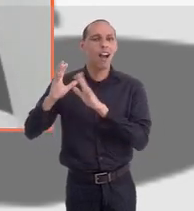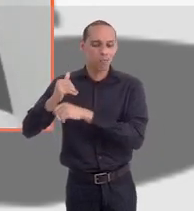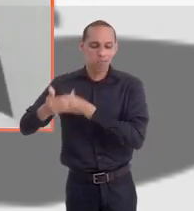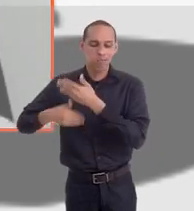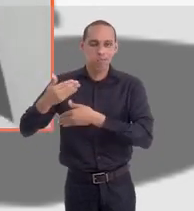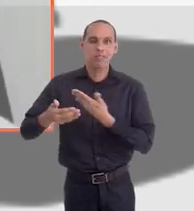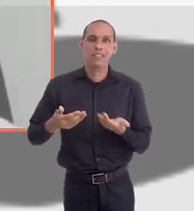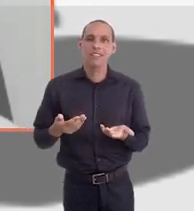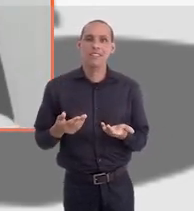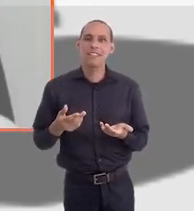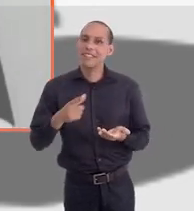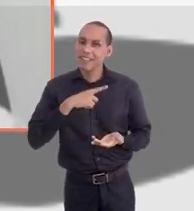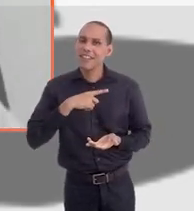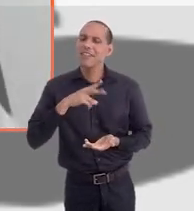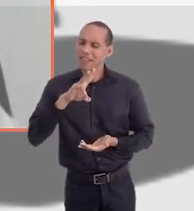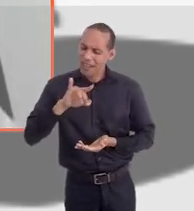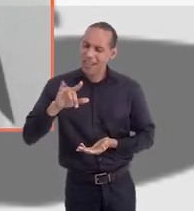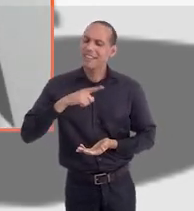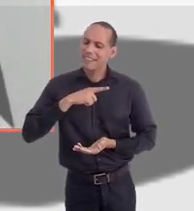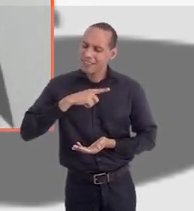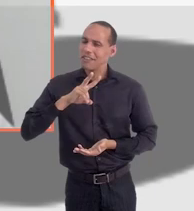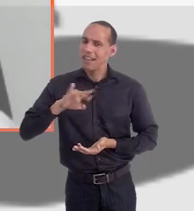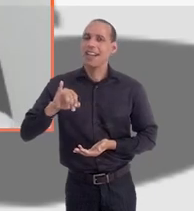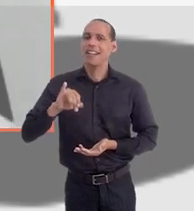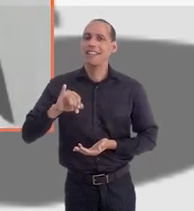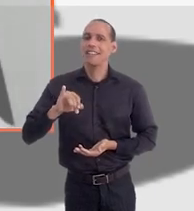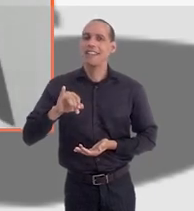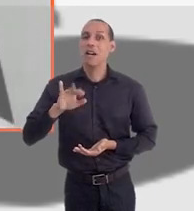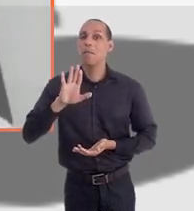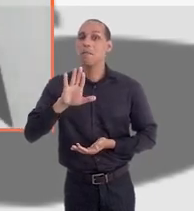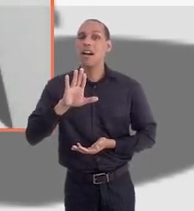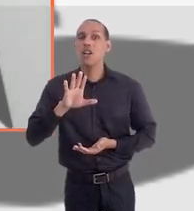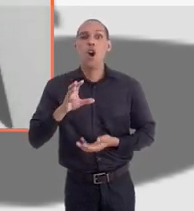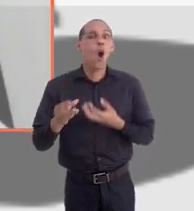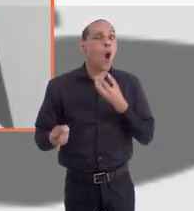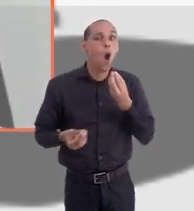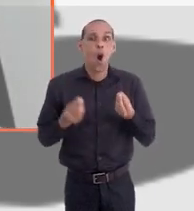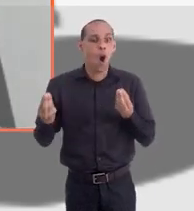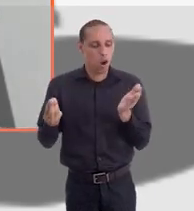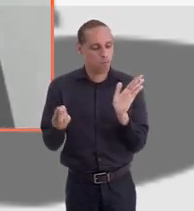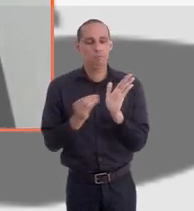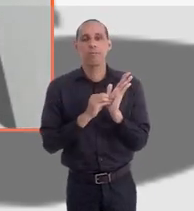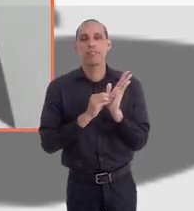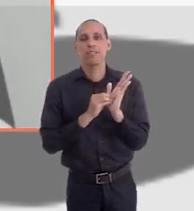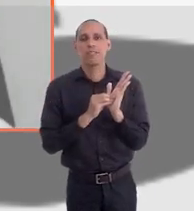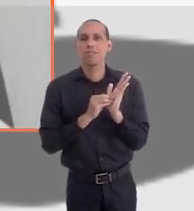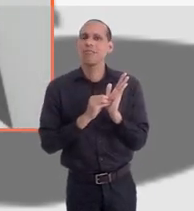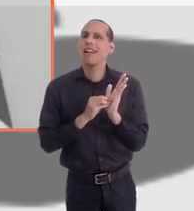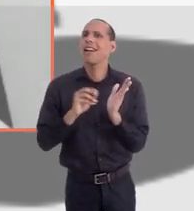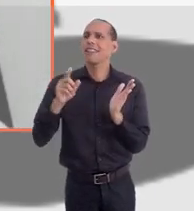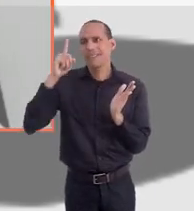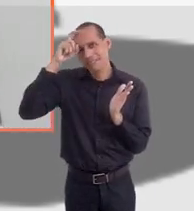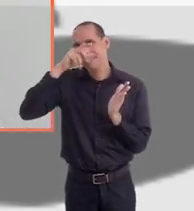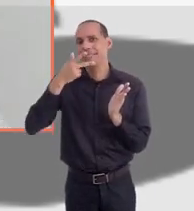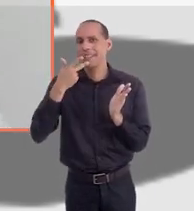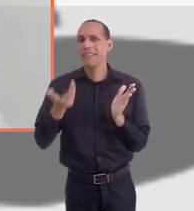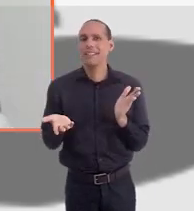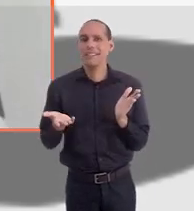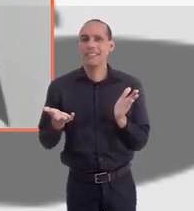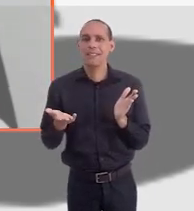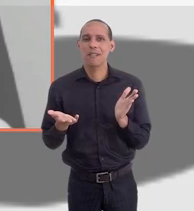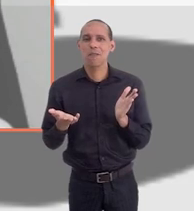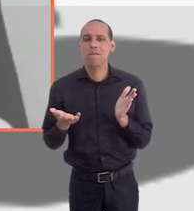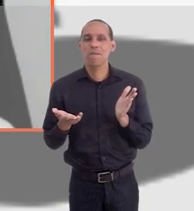coisas que não tem como a gente falar assim, ah, não vai cair. Vai cair, a gente já sabe. Agora, a forma de abordagem que vai cair é que fica mais complicado.